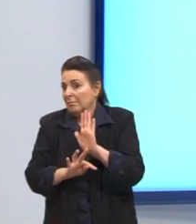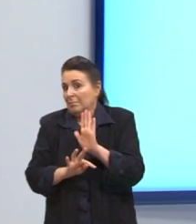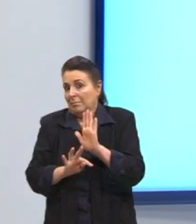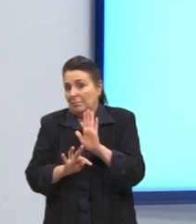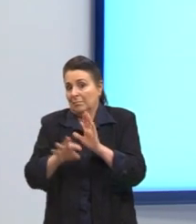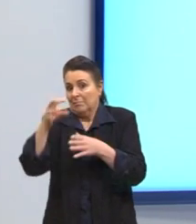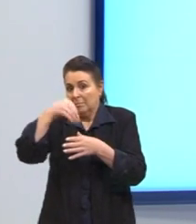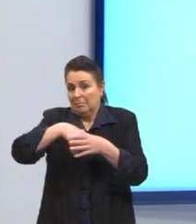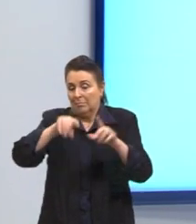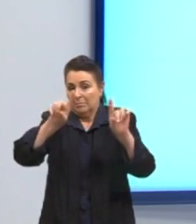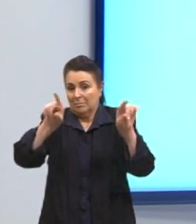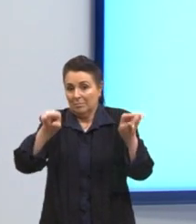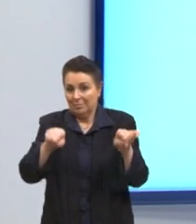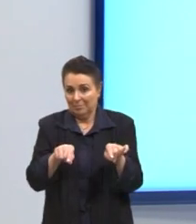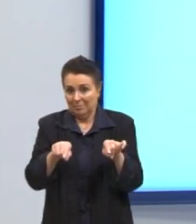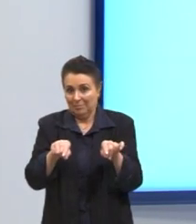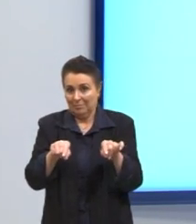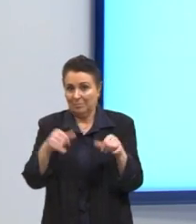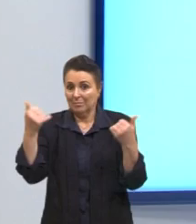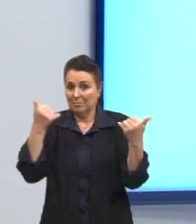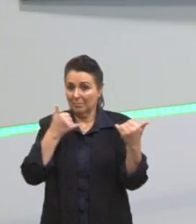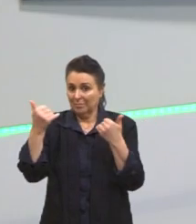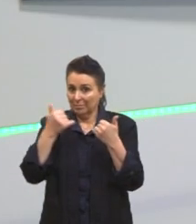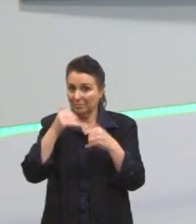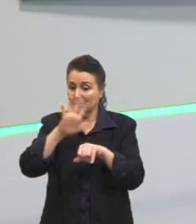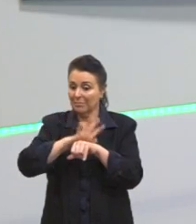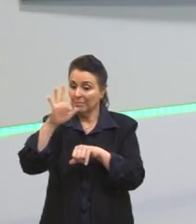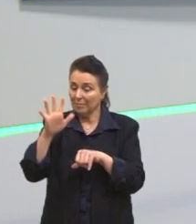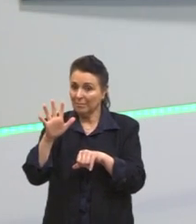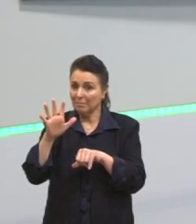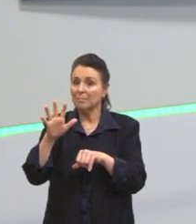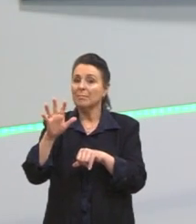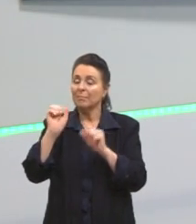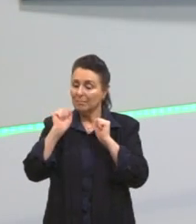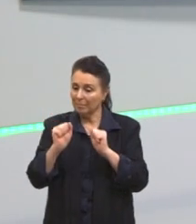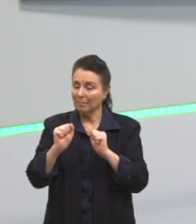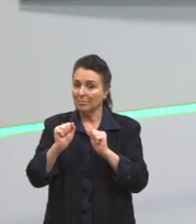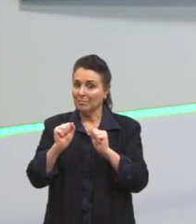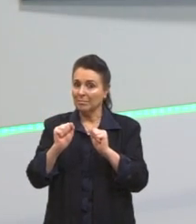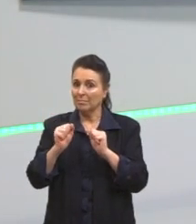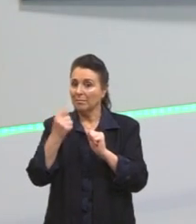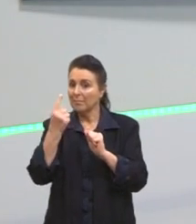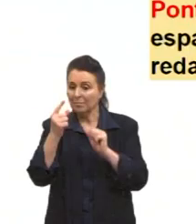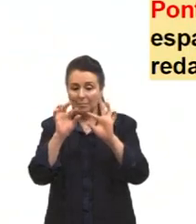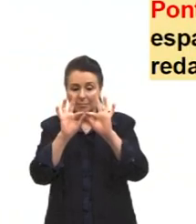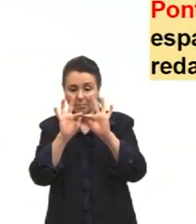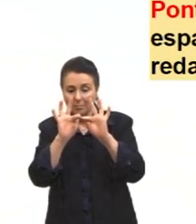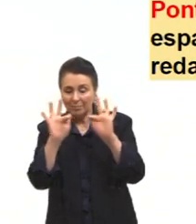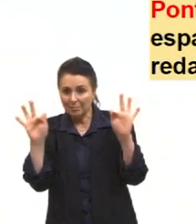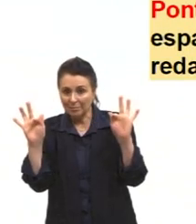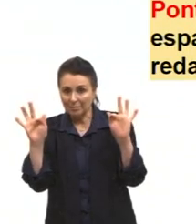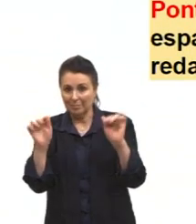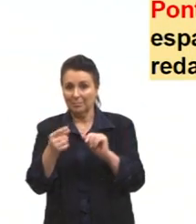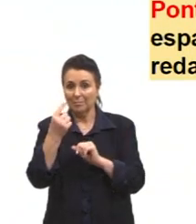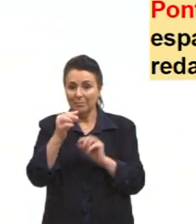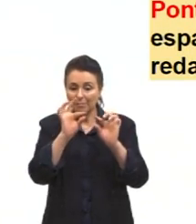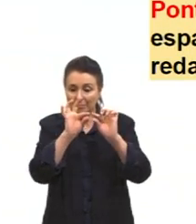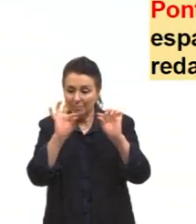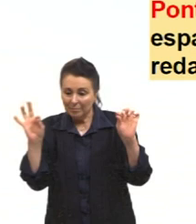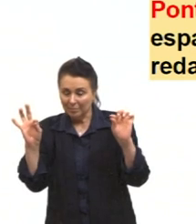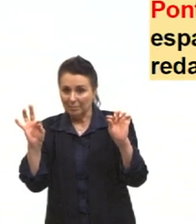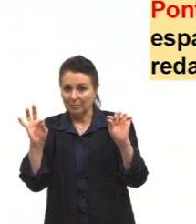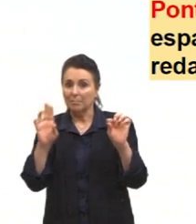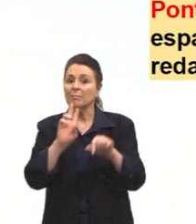informação extra é uma coisa bem curtinha. Então, vai ser ali, não vai passar de uma linha. Então, cuidado no uso do